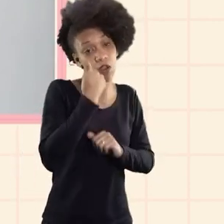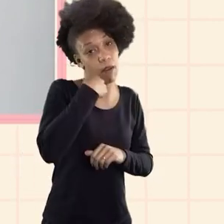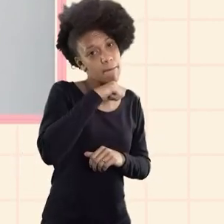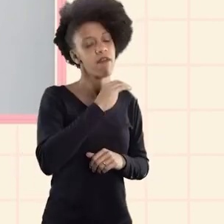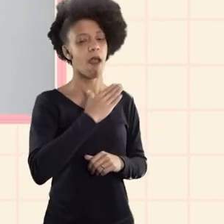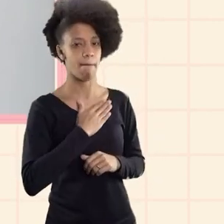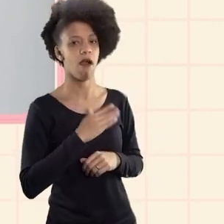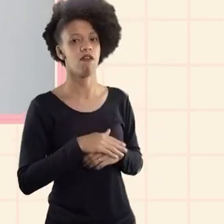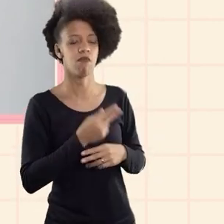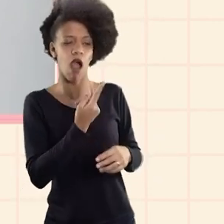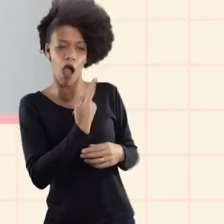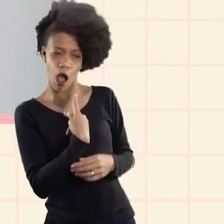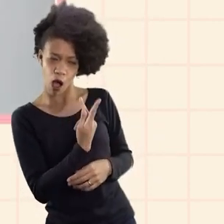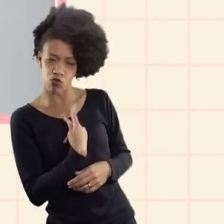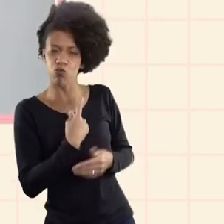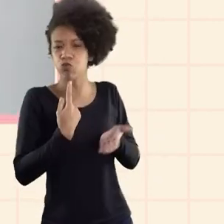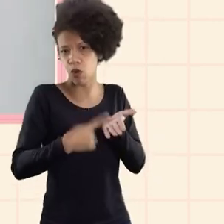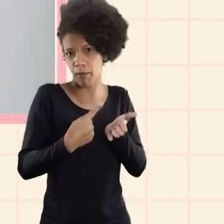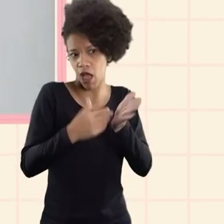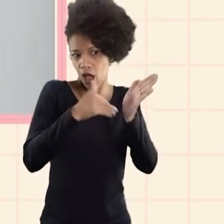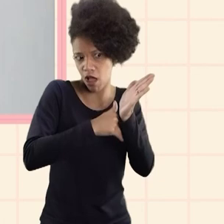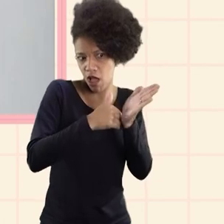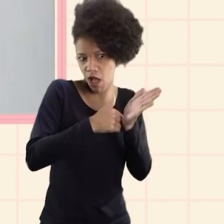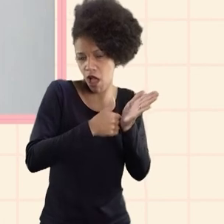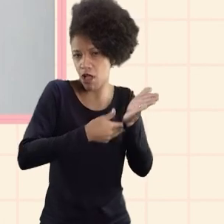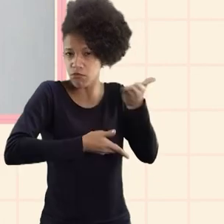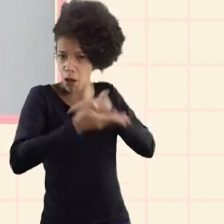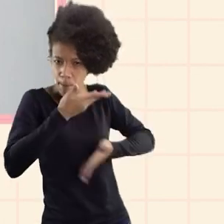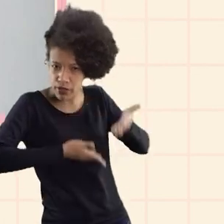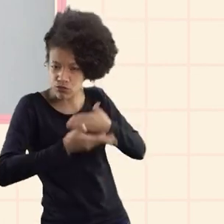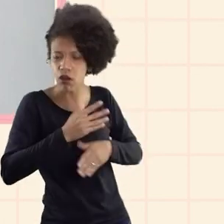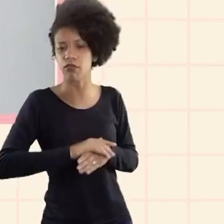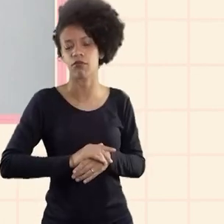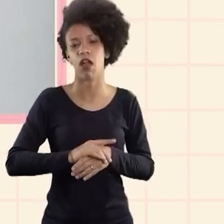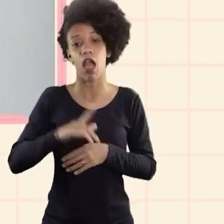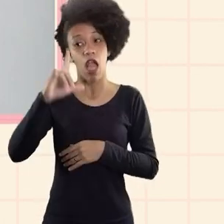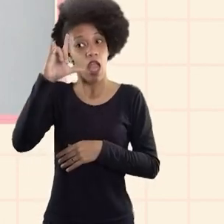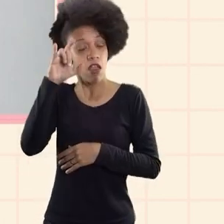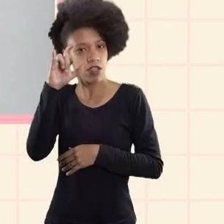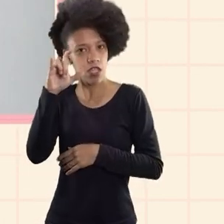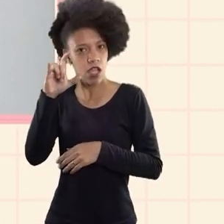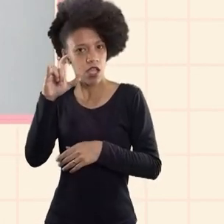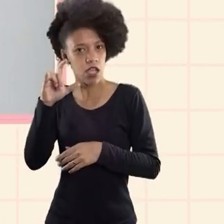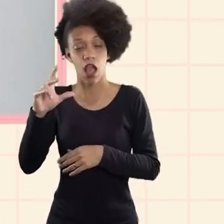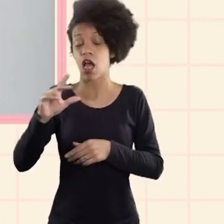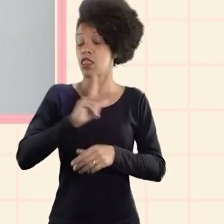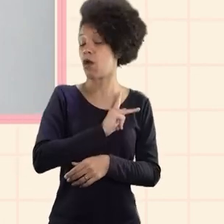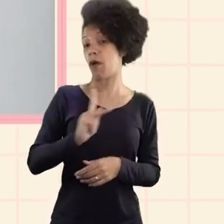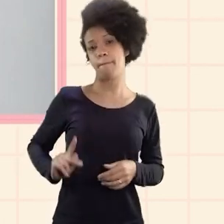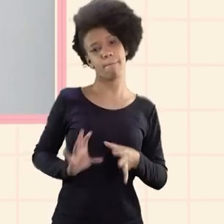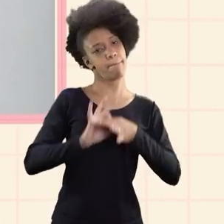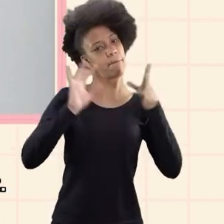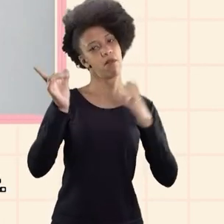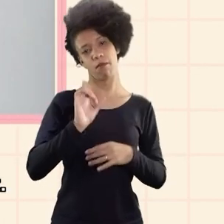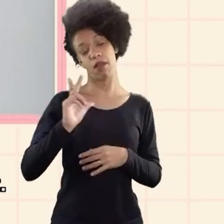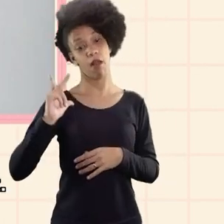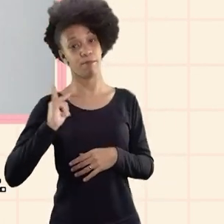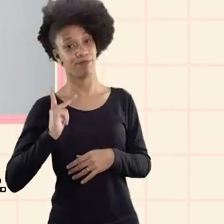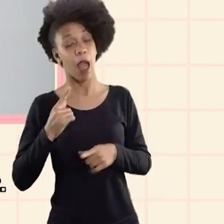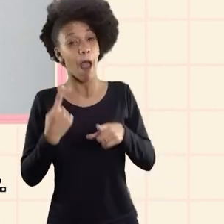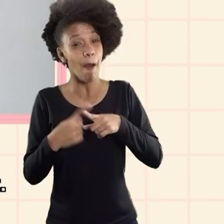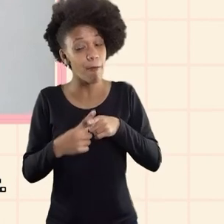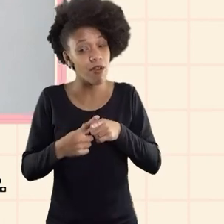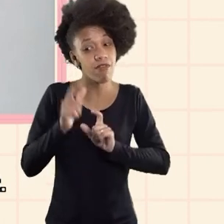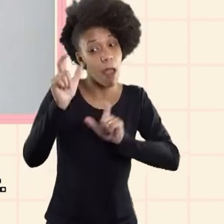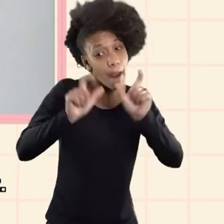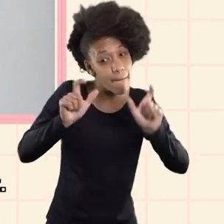combinado que eles tinham que ter a senha e minha conta ela não é pública ela é privada porque existem